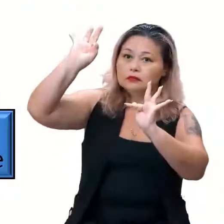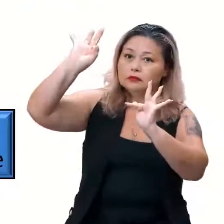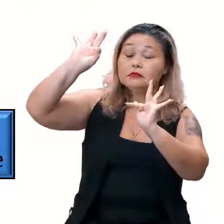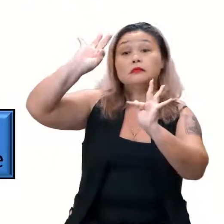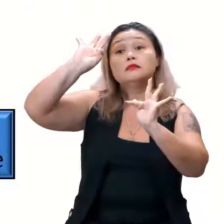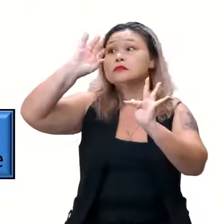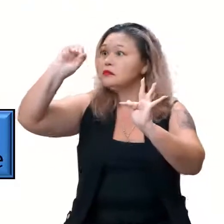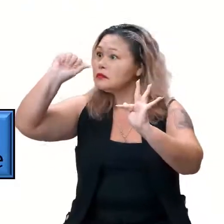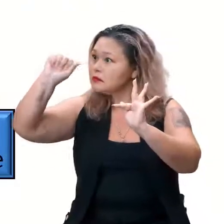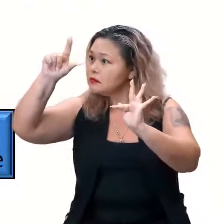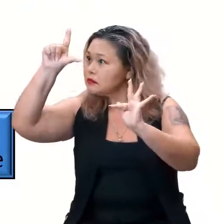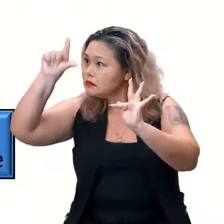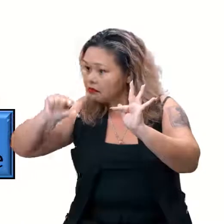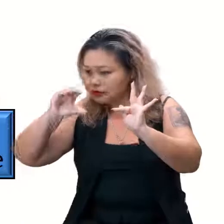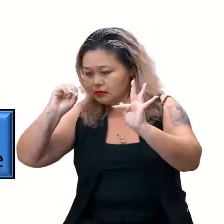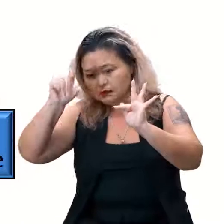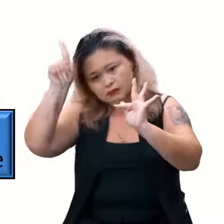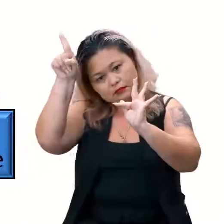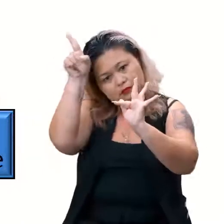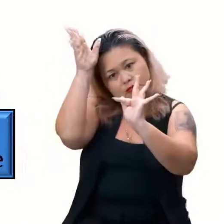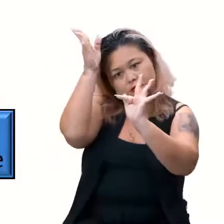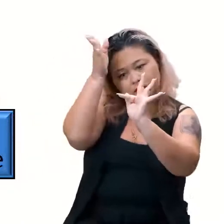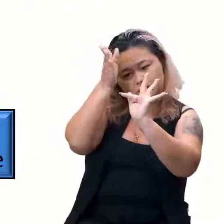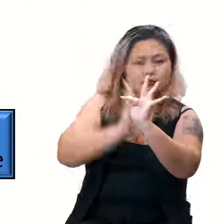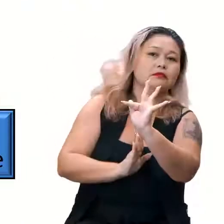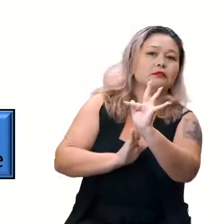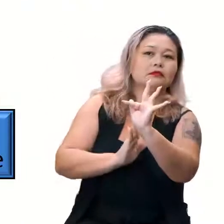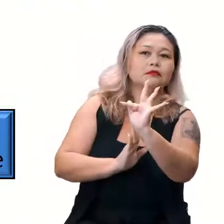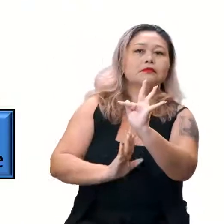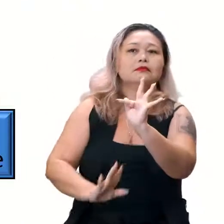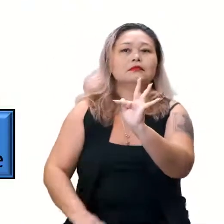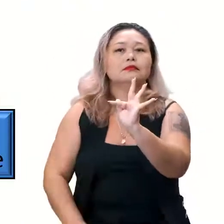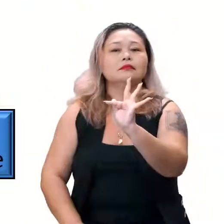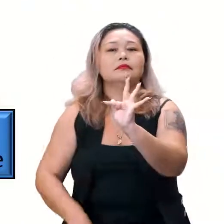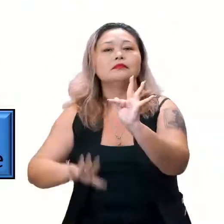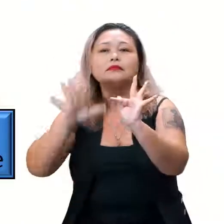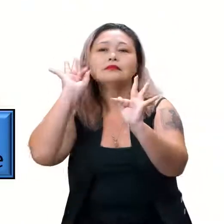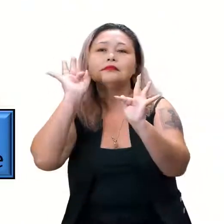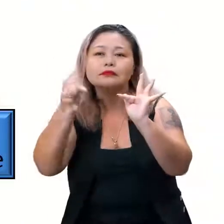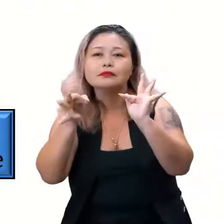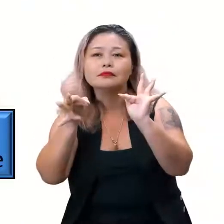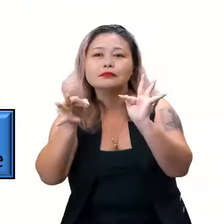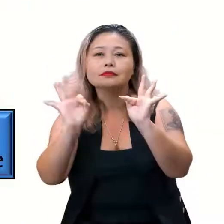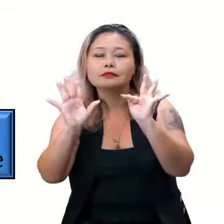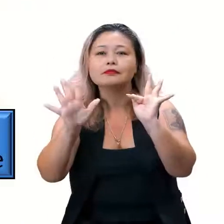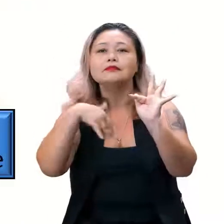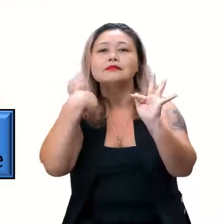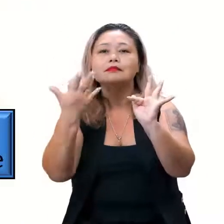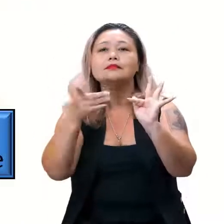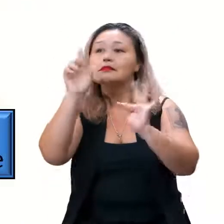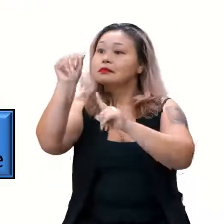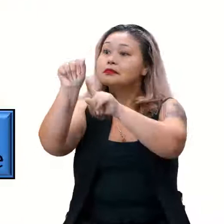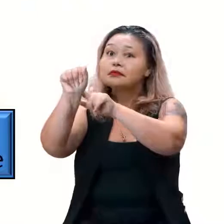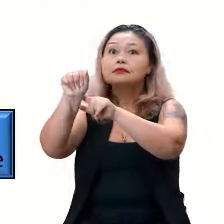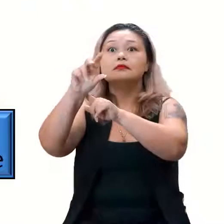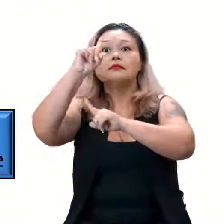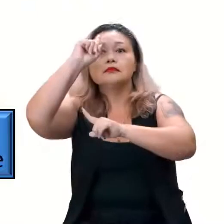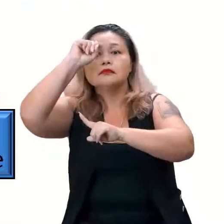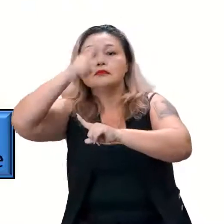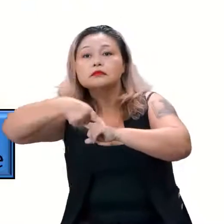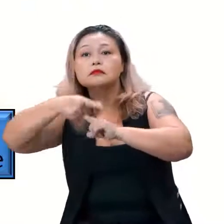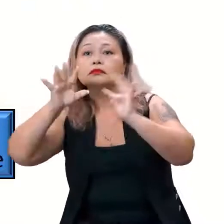Se o a é menor que zero, ela é decrescente, certo? Certo. Então é o a quem determina o